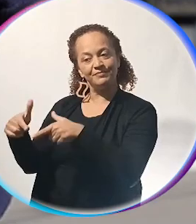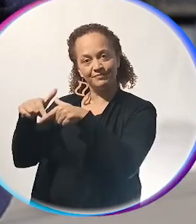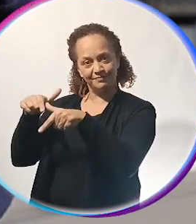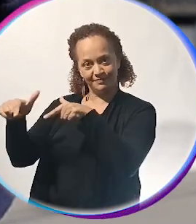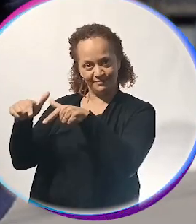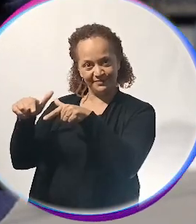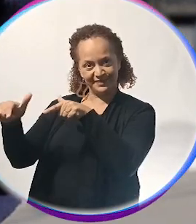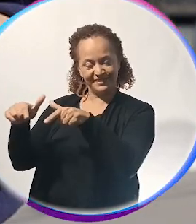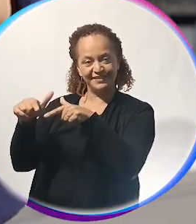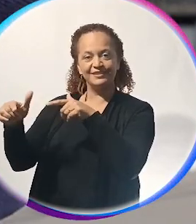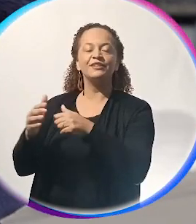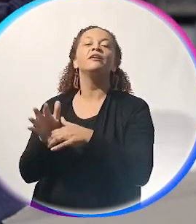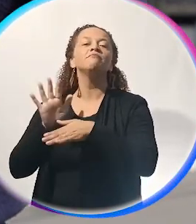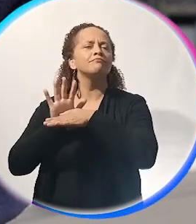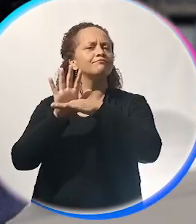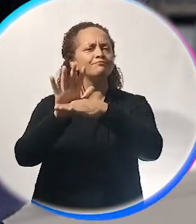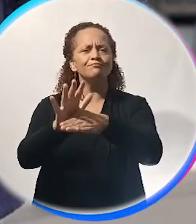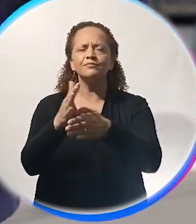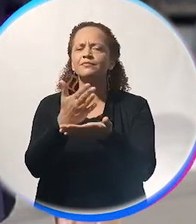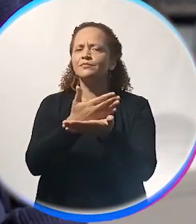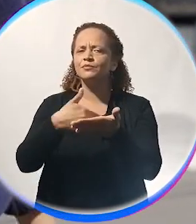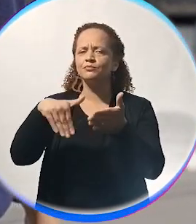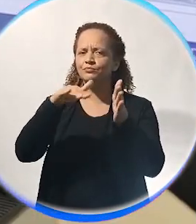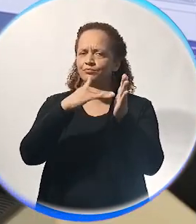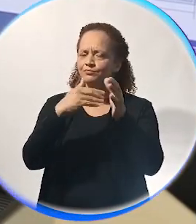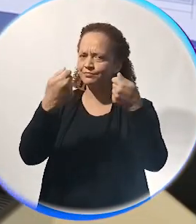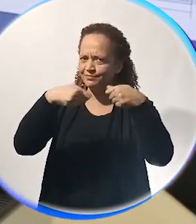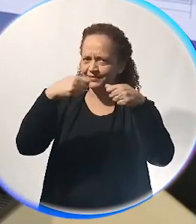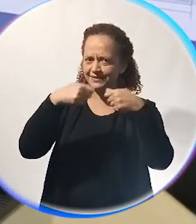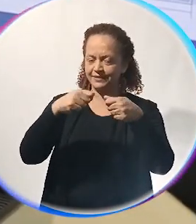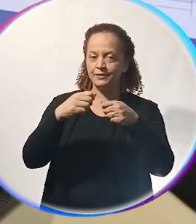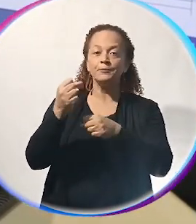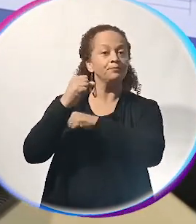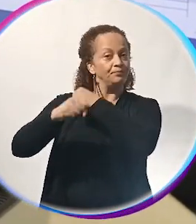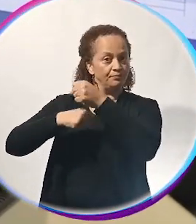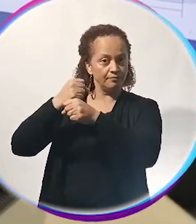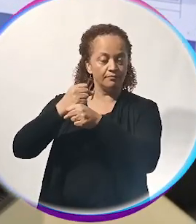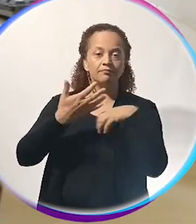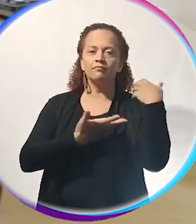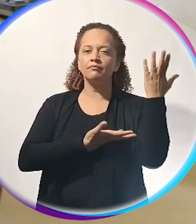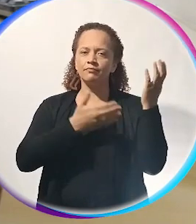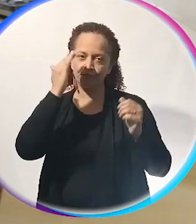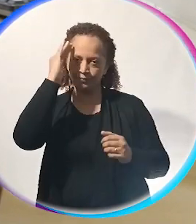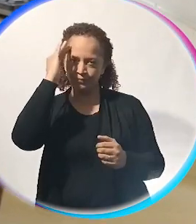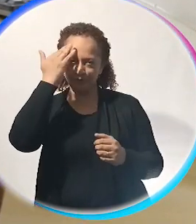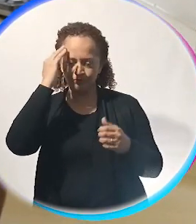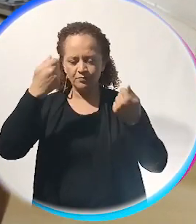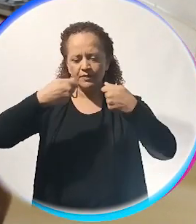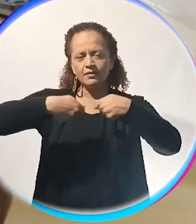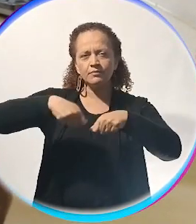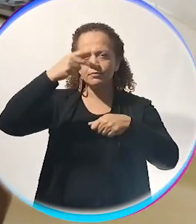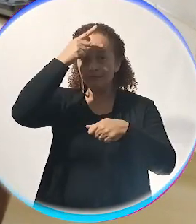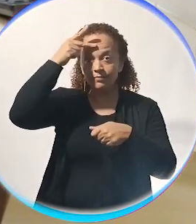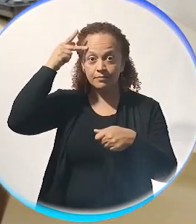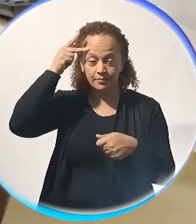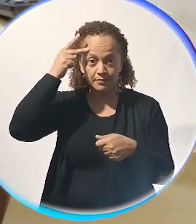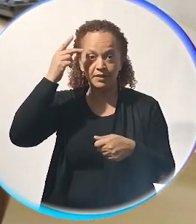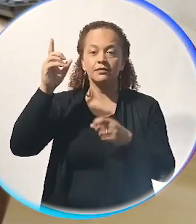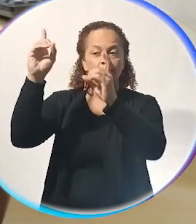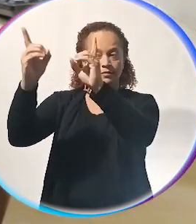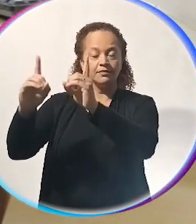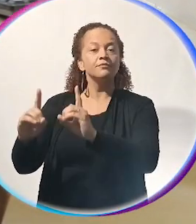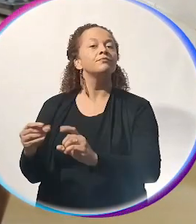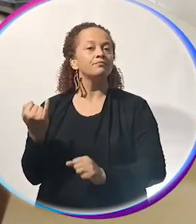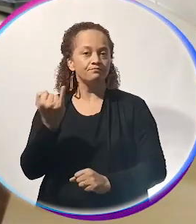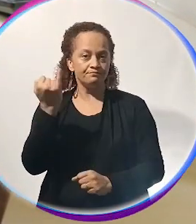pessoa com deficiência, dando todo o suporte e apoio técnico. Há anos, Barueri entende que a capacitação da pessoa com deficiência é muito